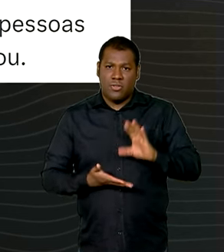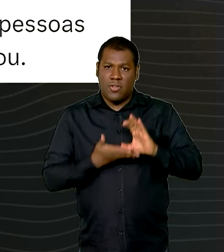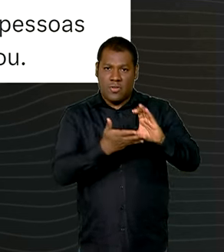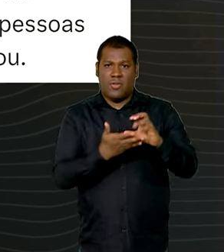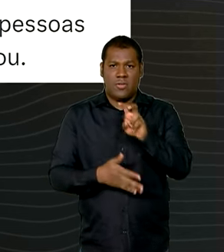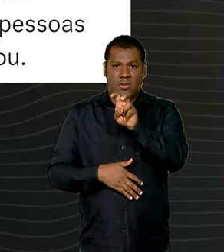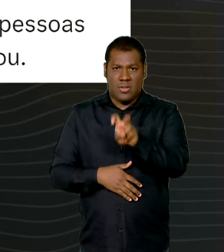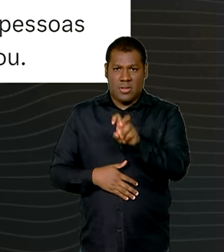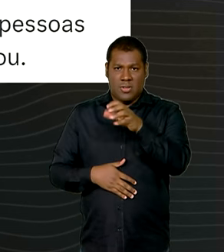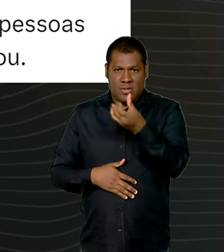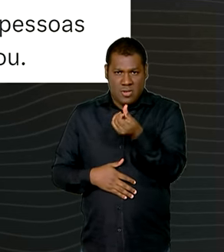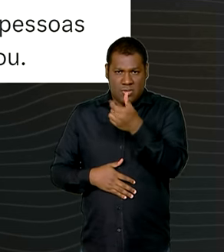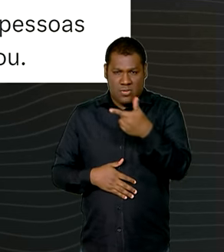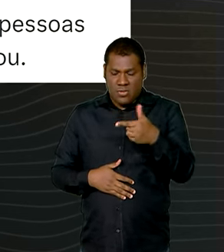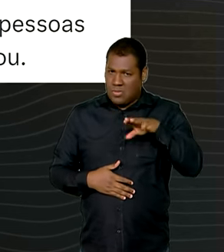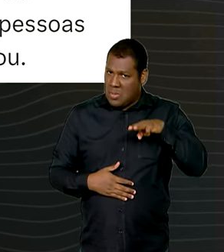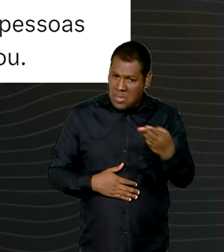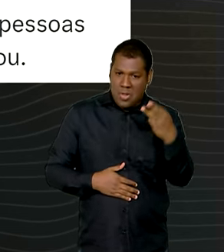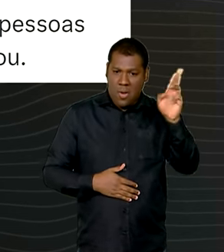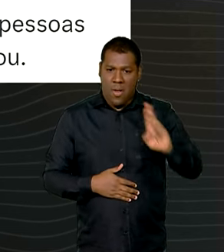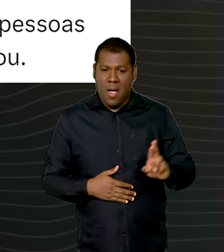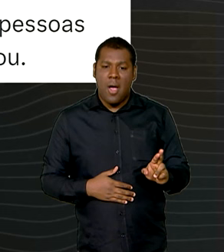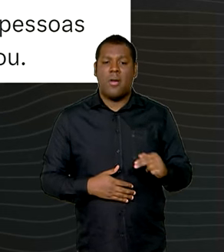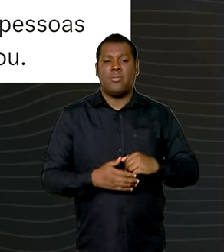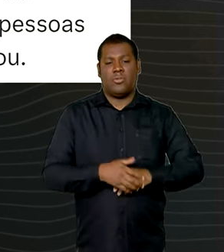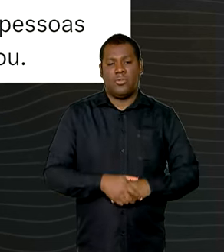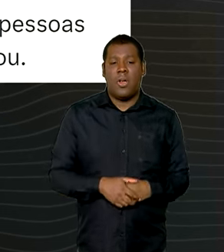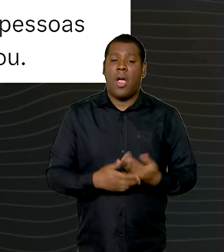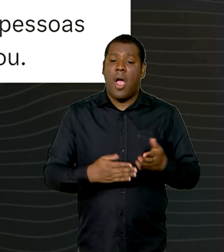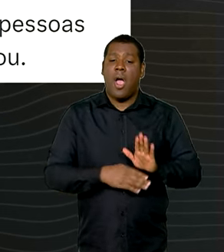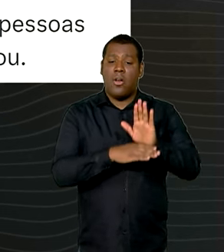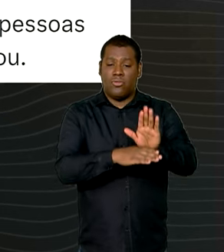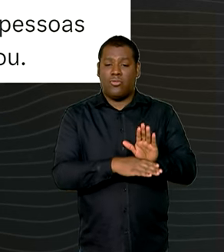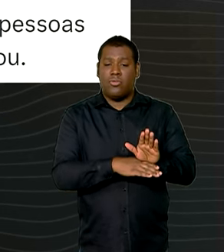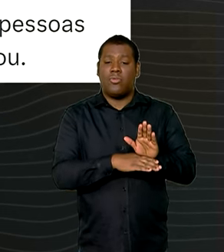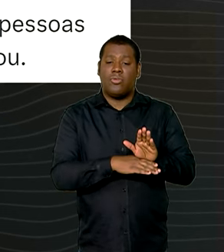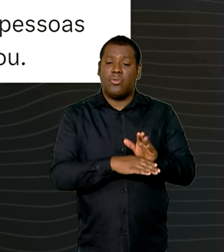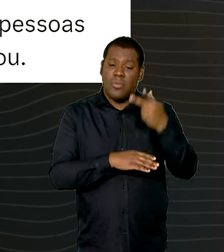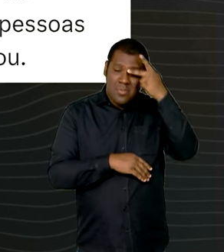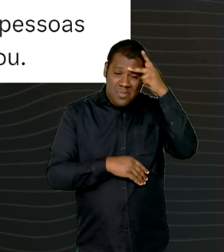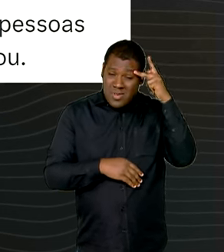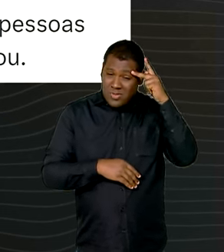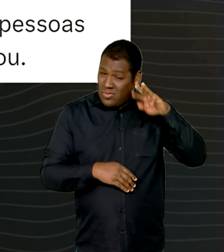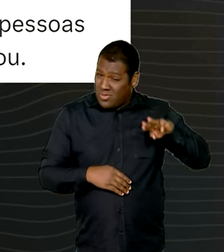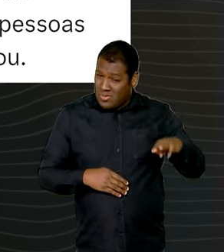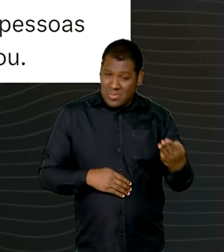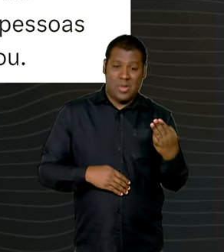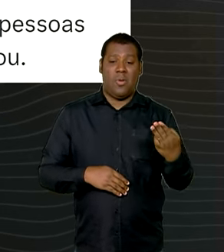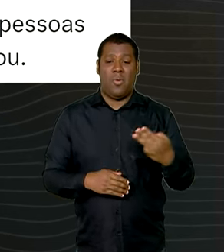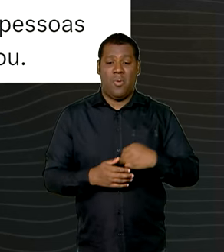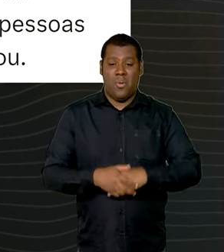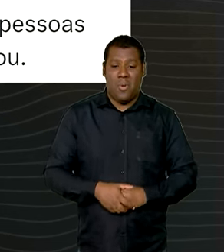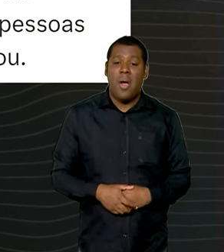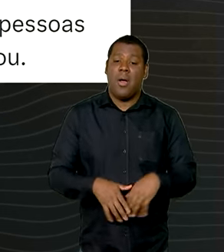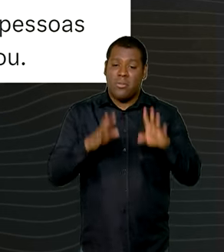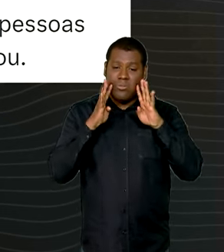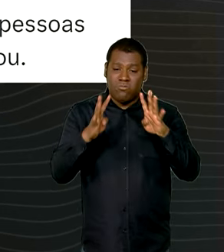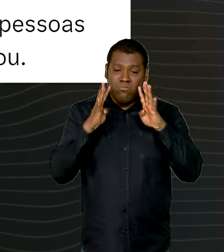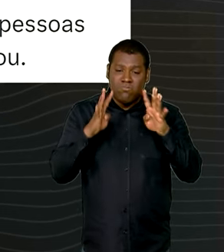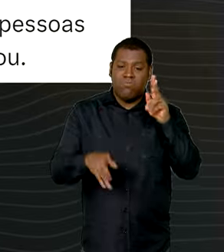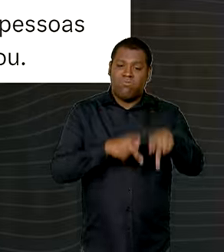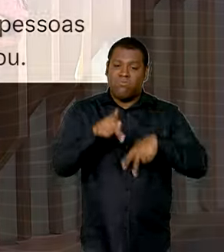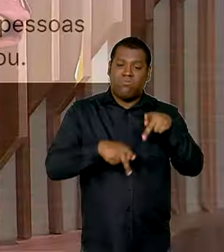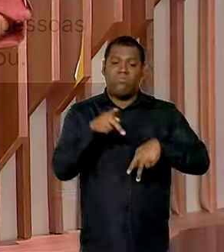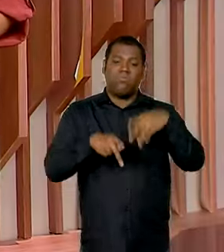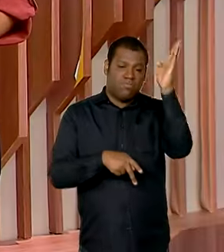de reais pelo governo federal no programa, beneficiando milhares de pessoas. É a atenção ao povo brasileiro que